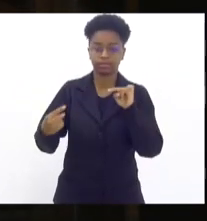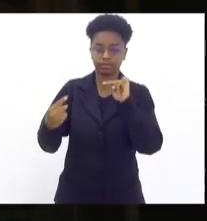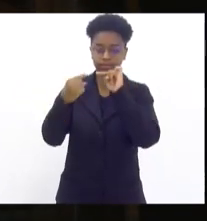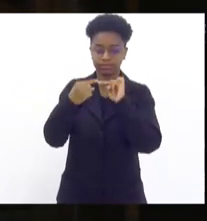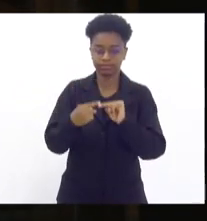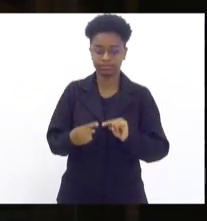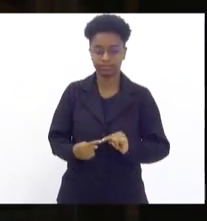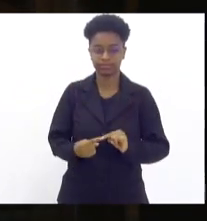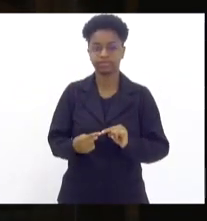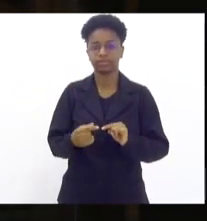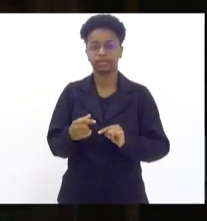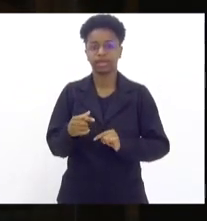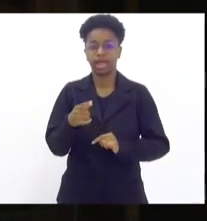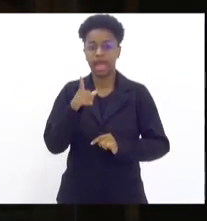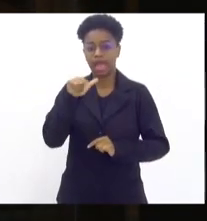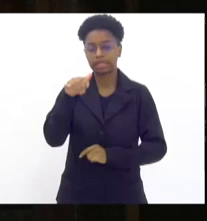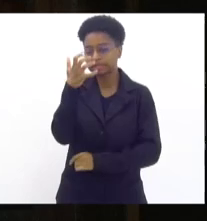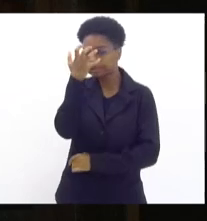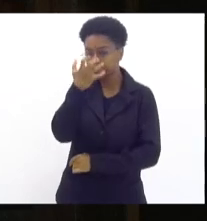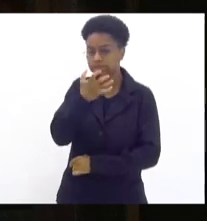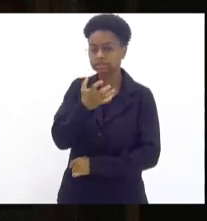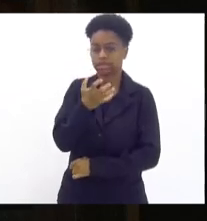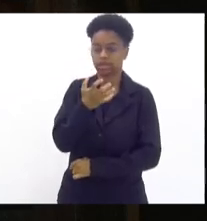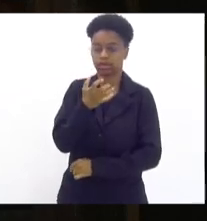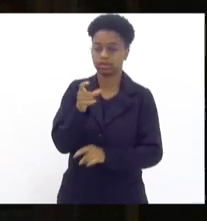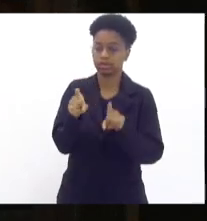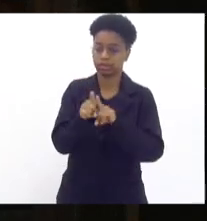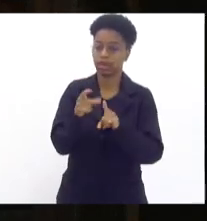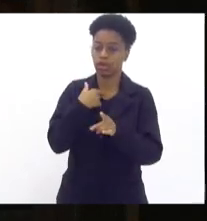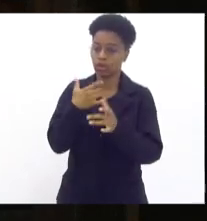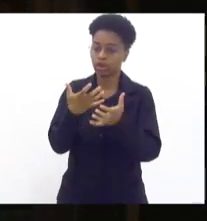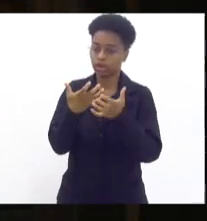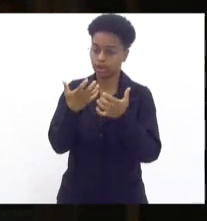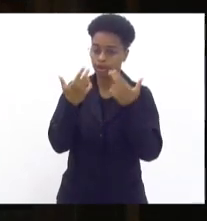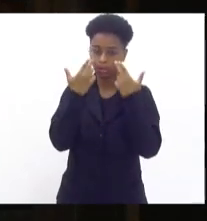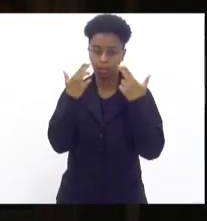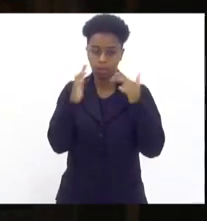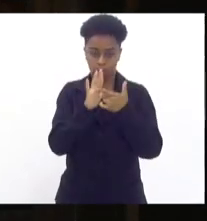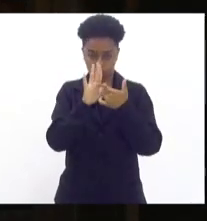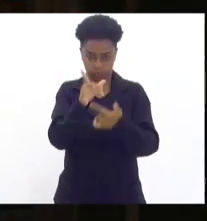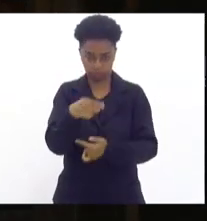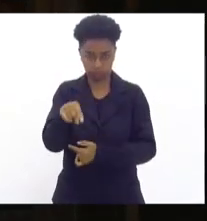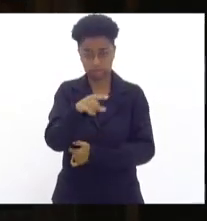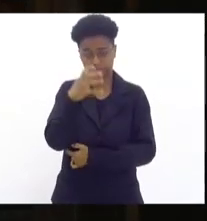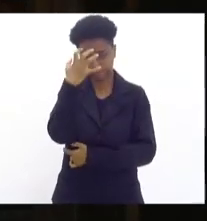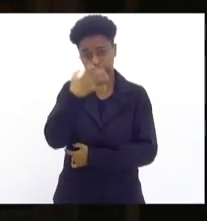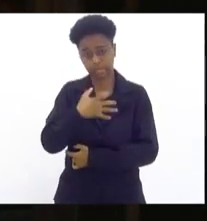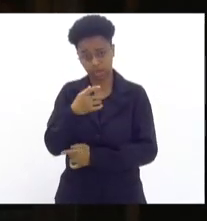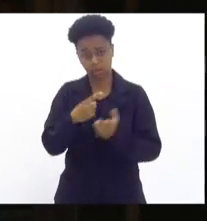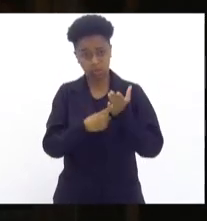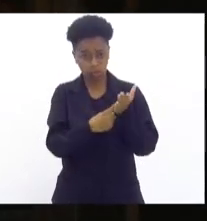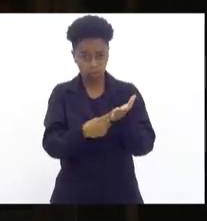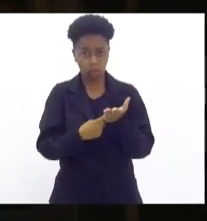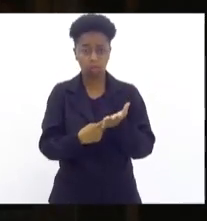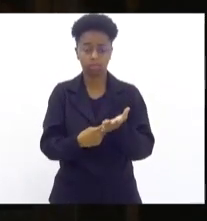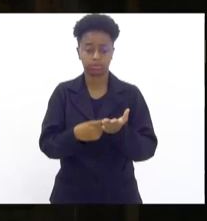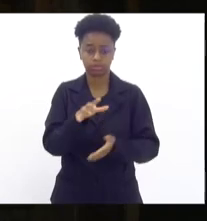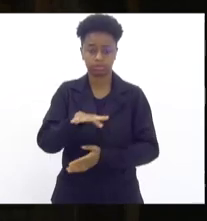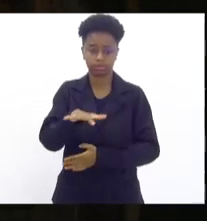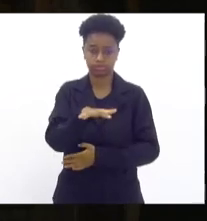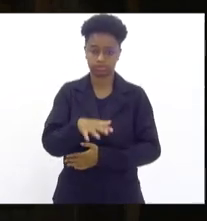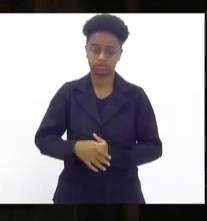demonstra, senhores, uma seriedade. Eu queria ser aqui testemunha disso. Uma seriedade, um comprometimento com a causa.